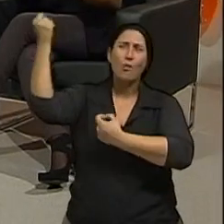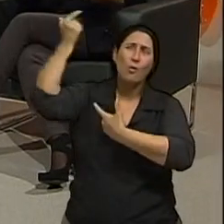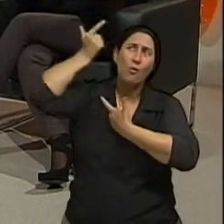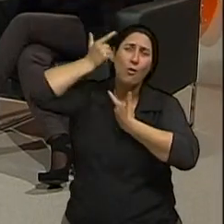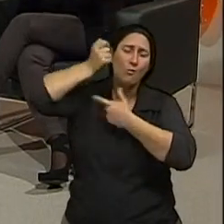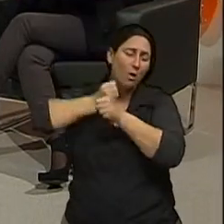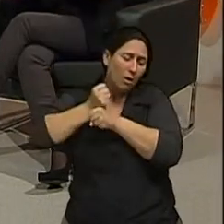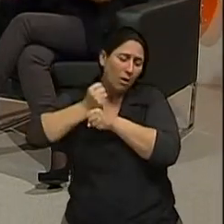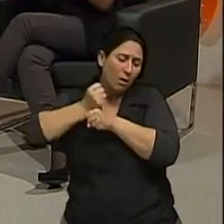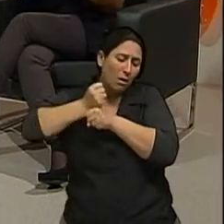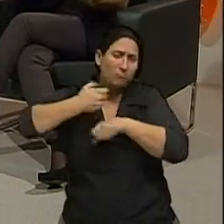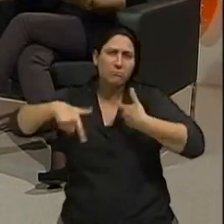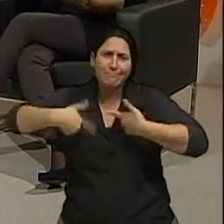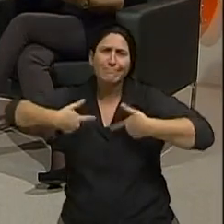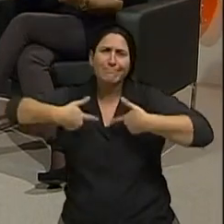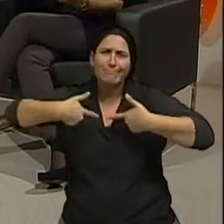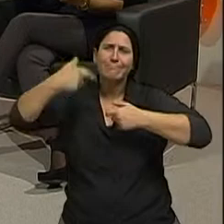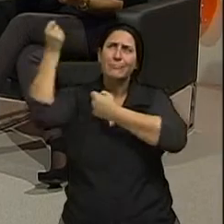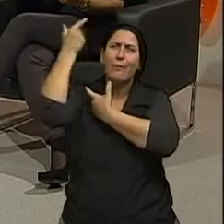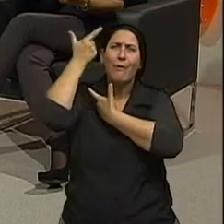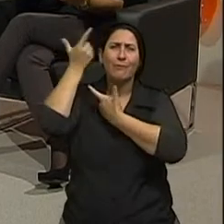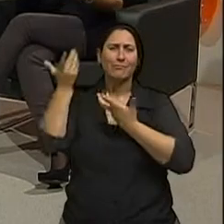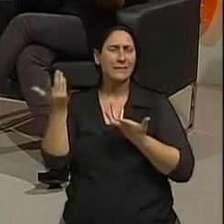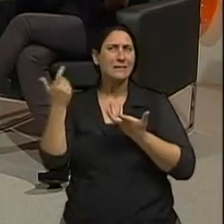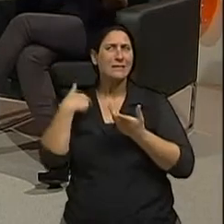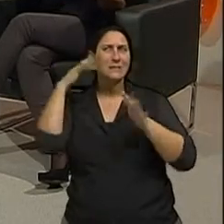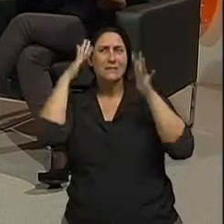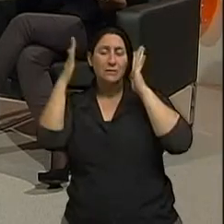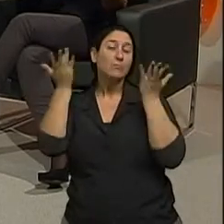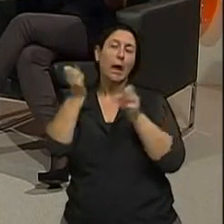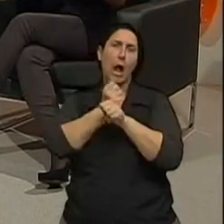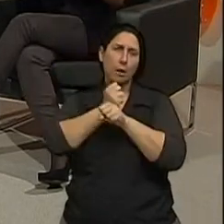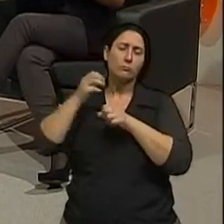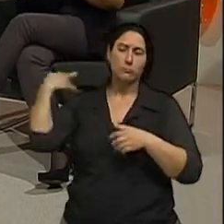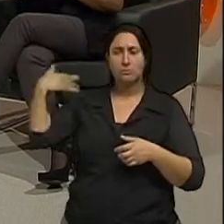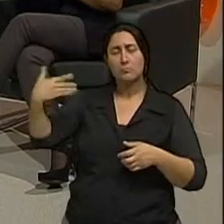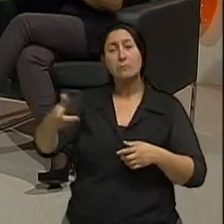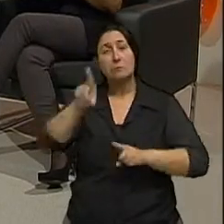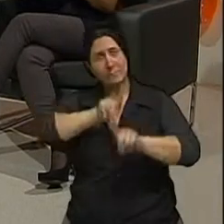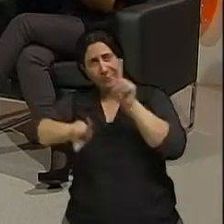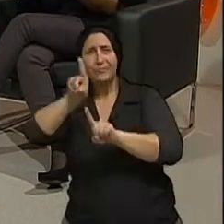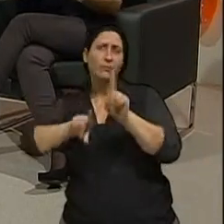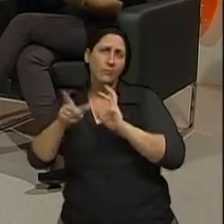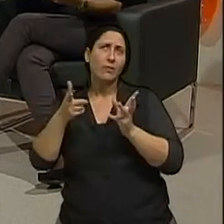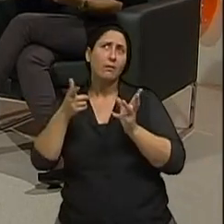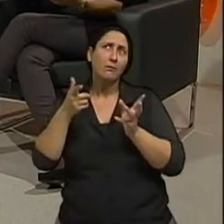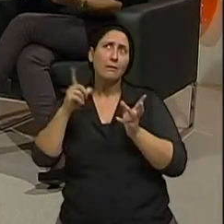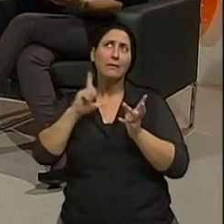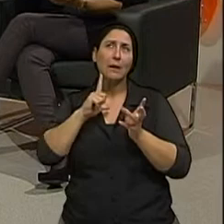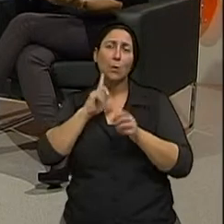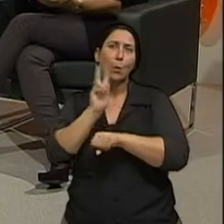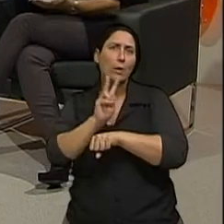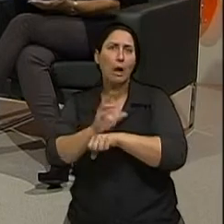anos e que ficam o dia inteirinho no sol de uns anos para cá com alguma proteção com